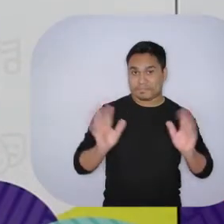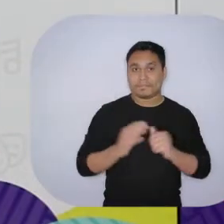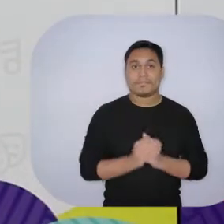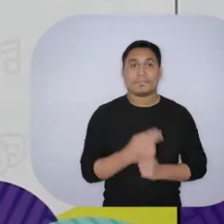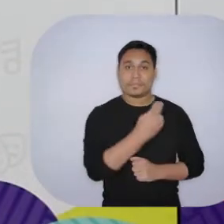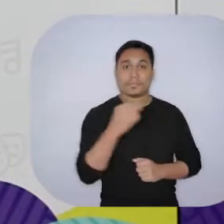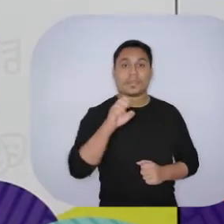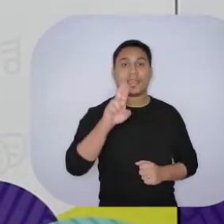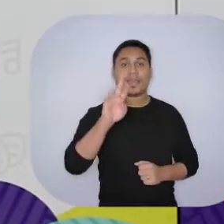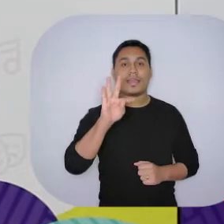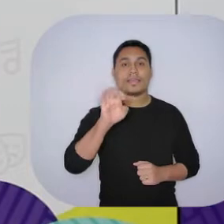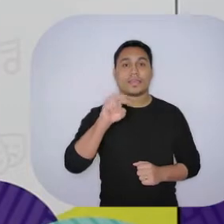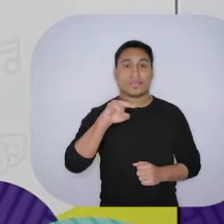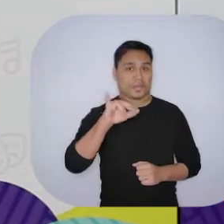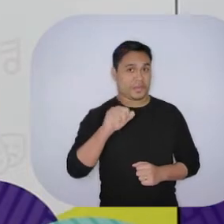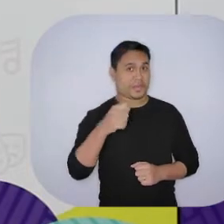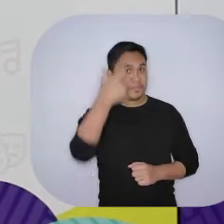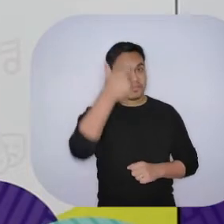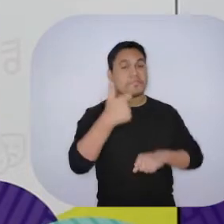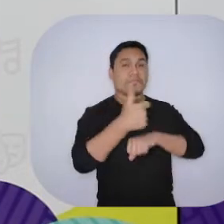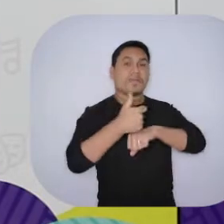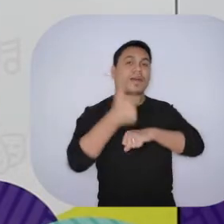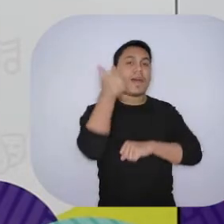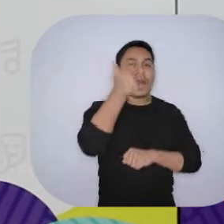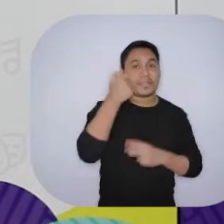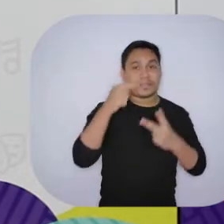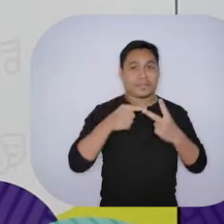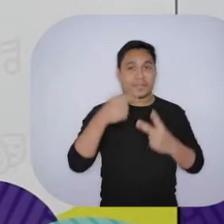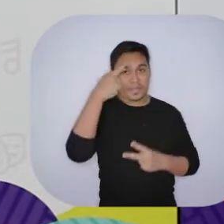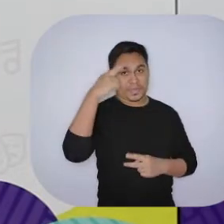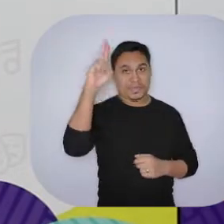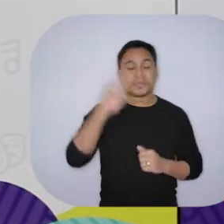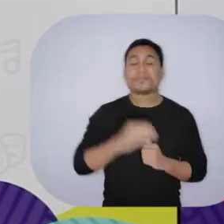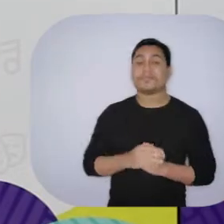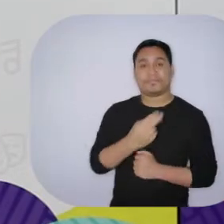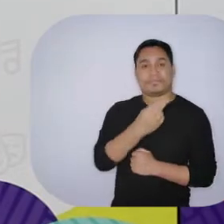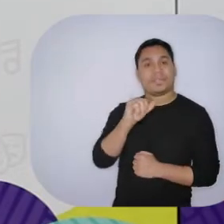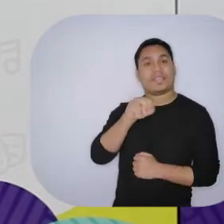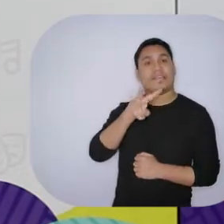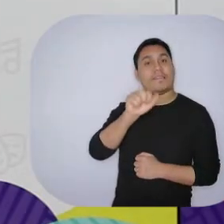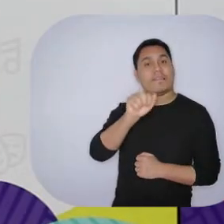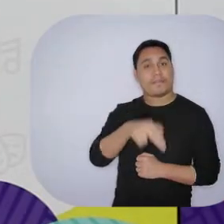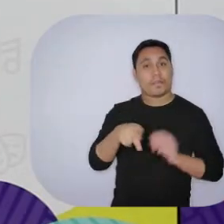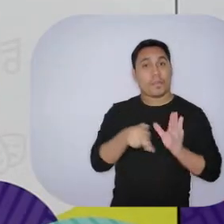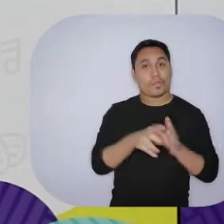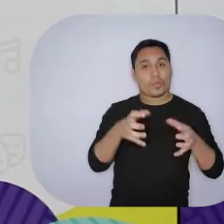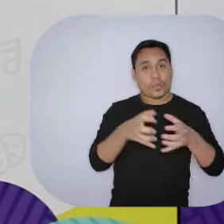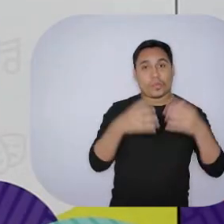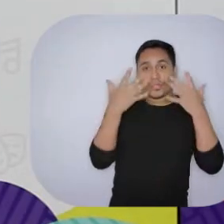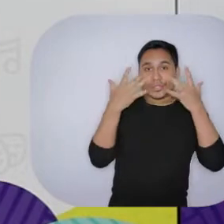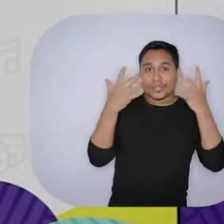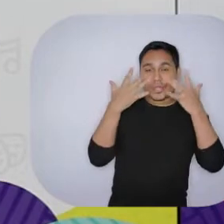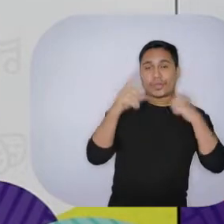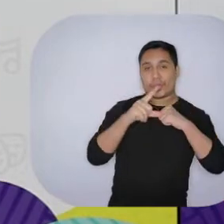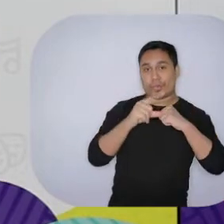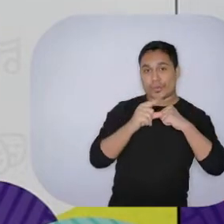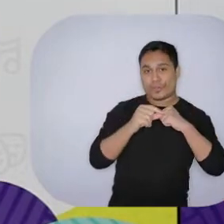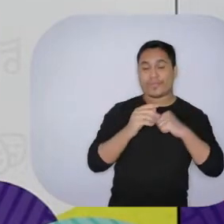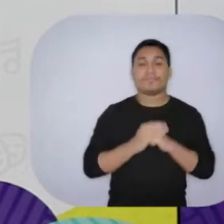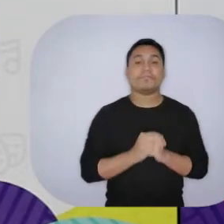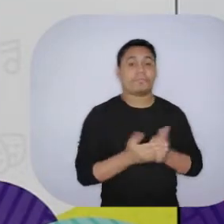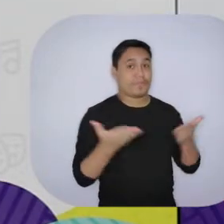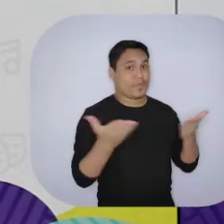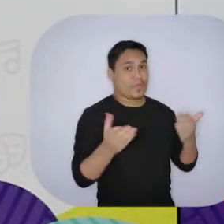Olá, eu sou a Ertênia Glauci, atriz e diretora. E eu sou Ivan Lourinho, também ator do Grupo Mirante de Teatro